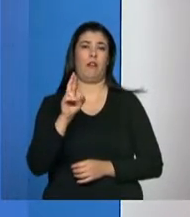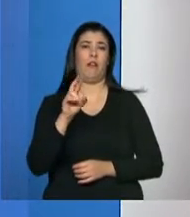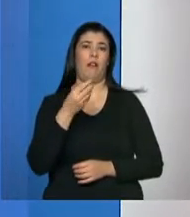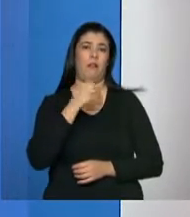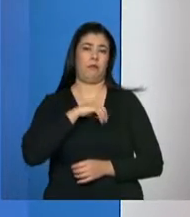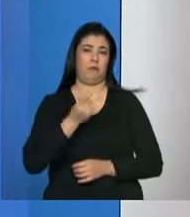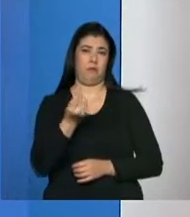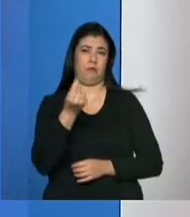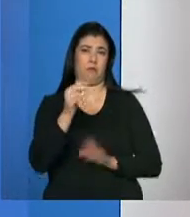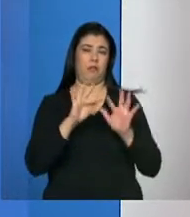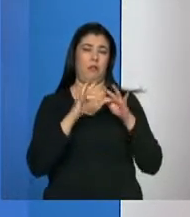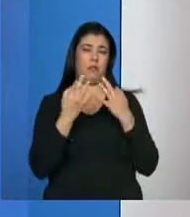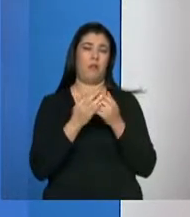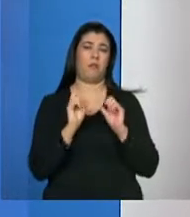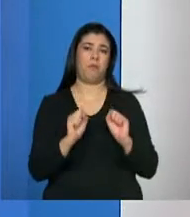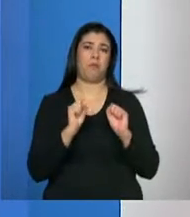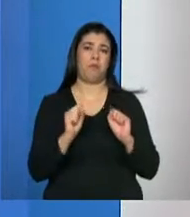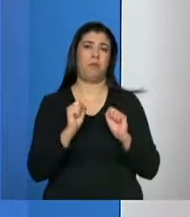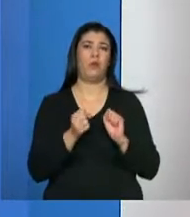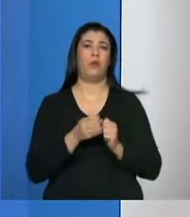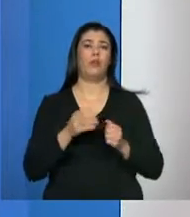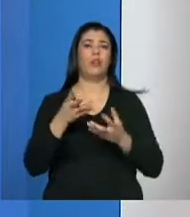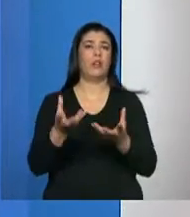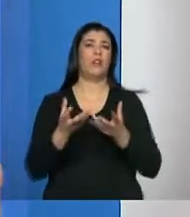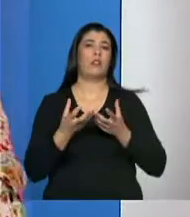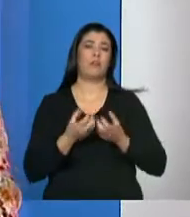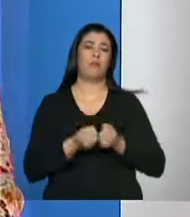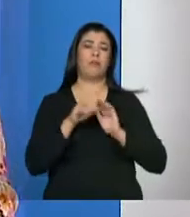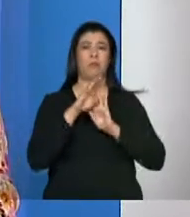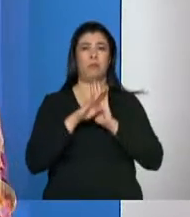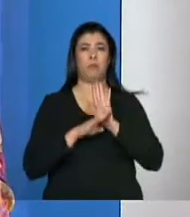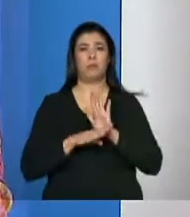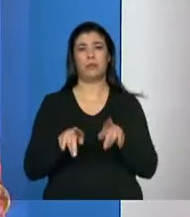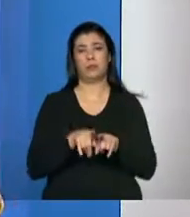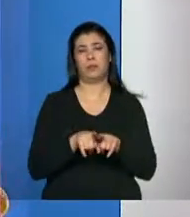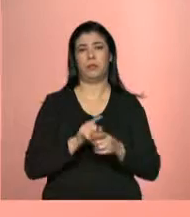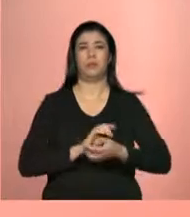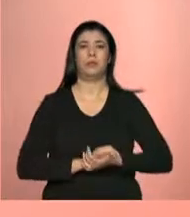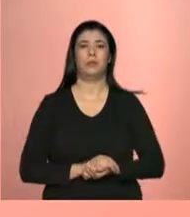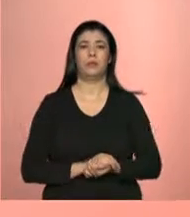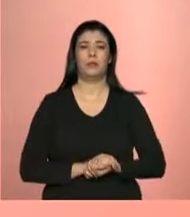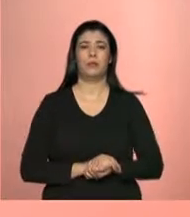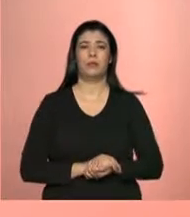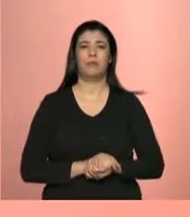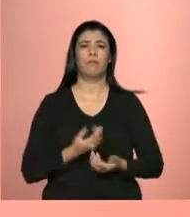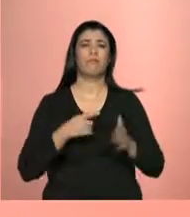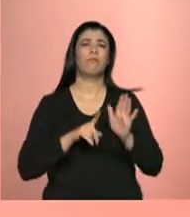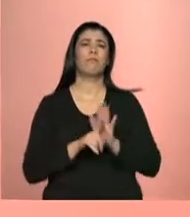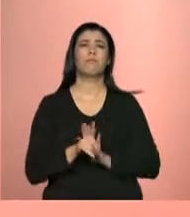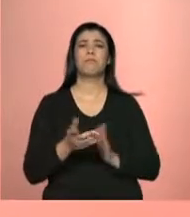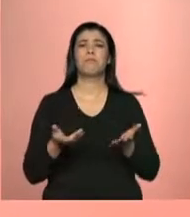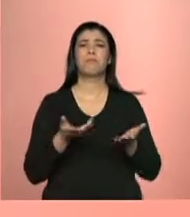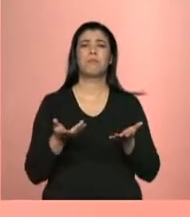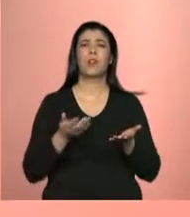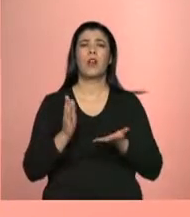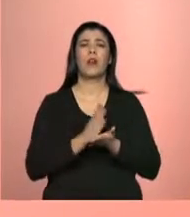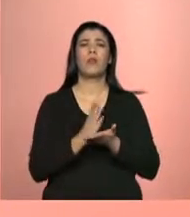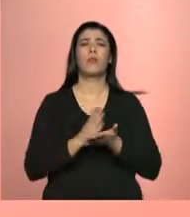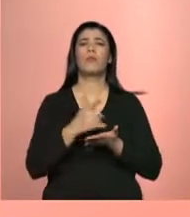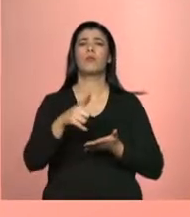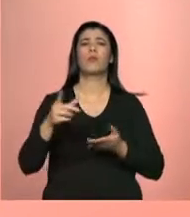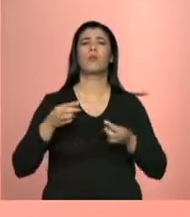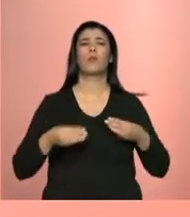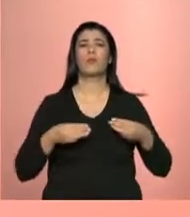famílias que podem aceder a esse benefício. Então, assim, cita para a gente mais ou menos alguns ministérios que estão